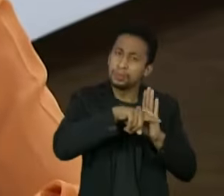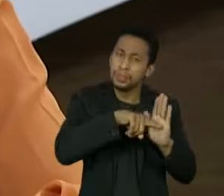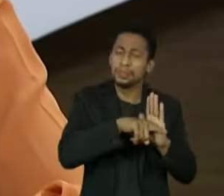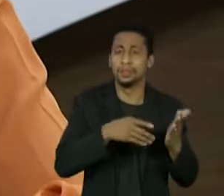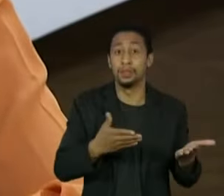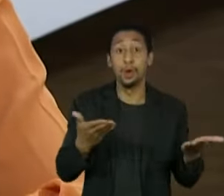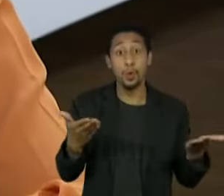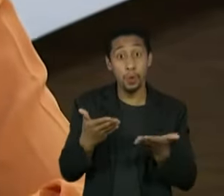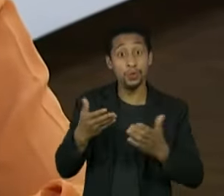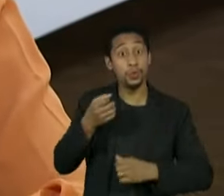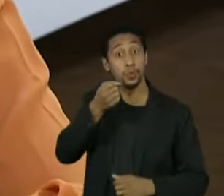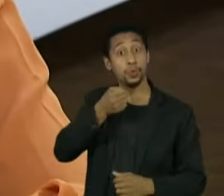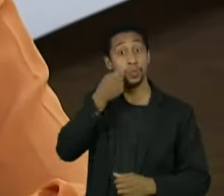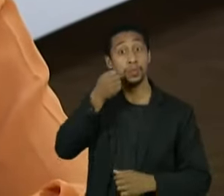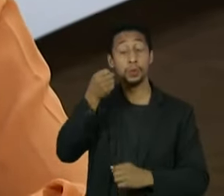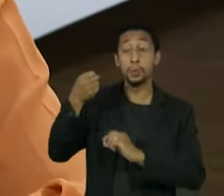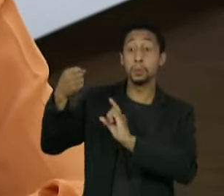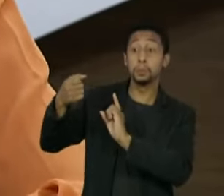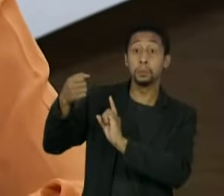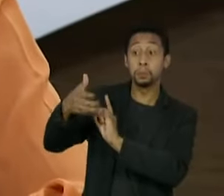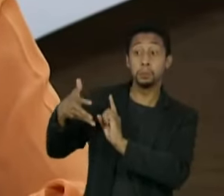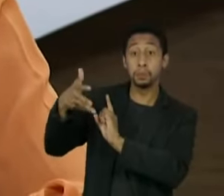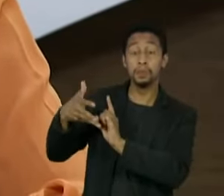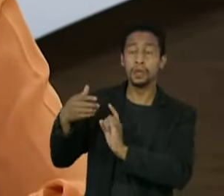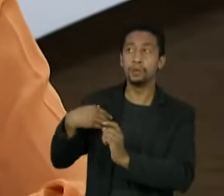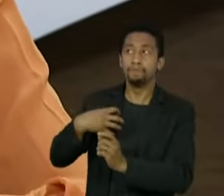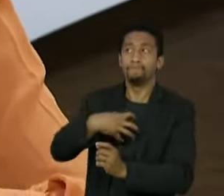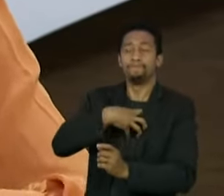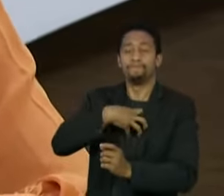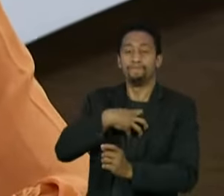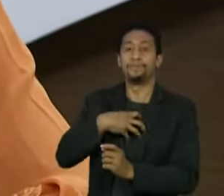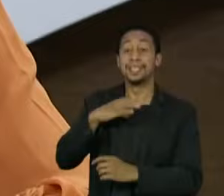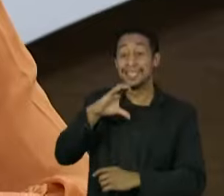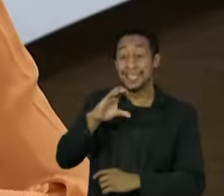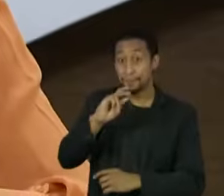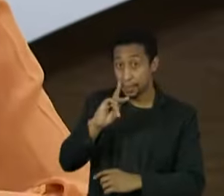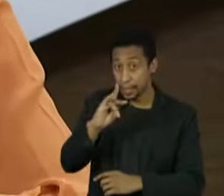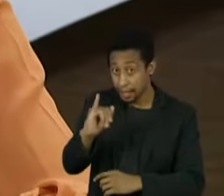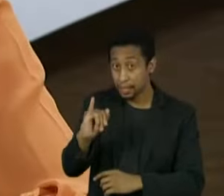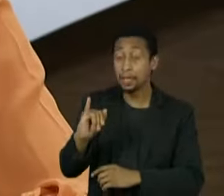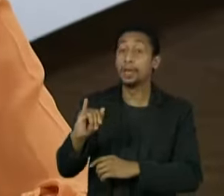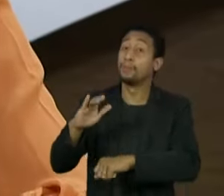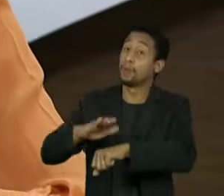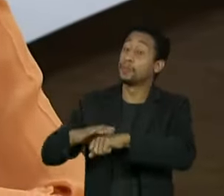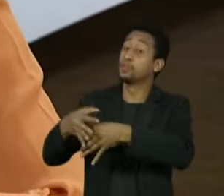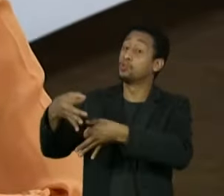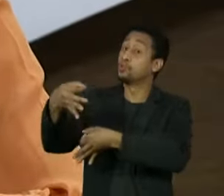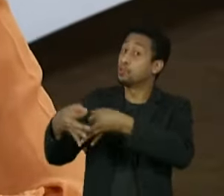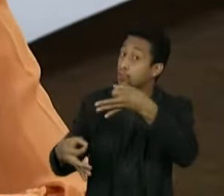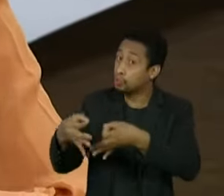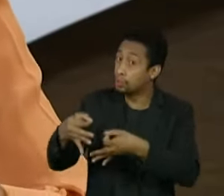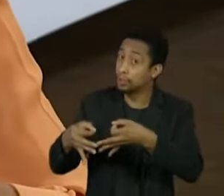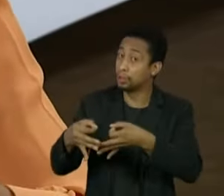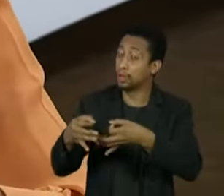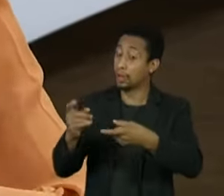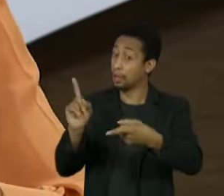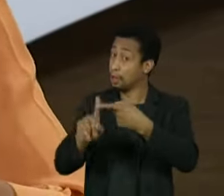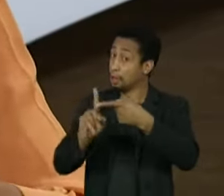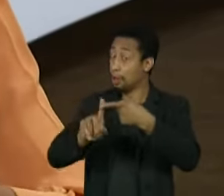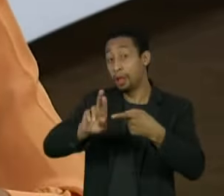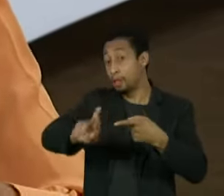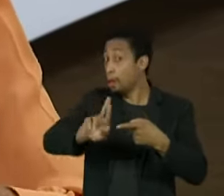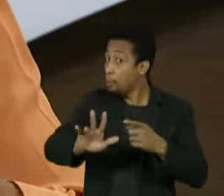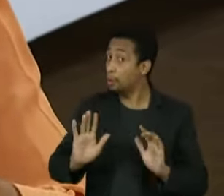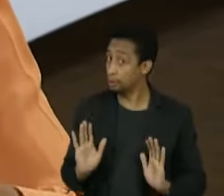de um senador uma frase que me marcou. Ele falou o seguinte, a CPI é para fazer justiça e não vingança. Houve ali,